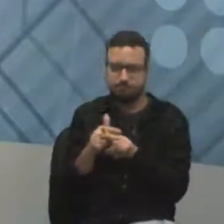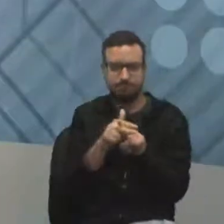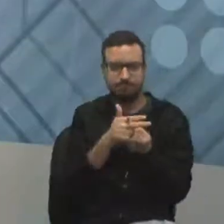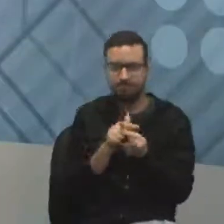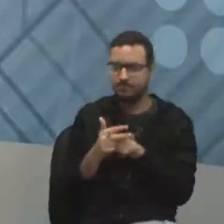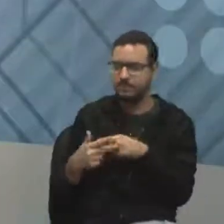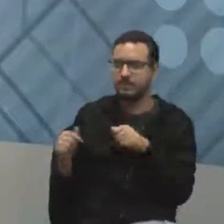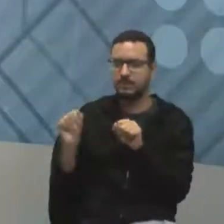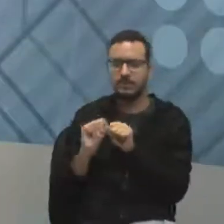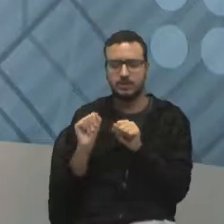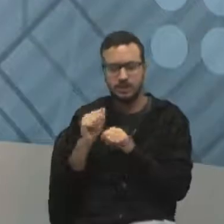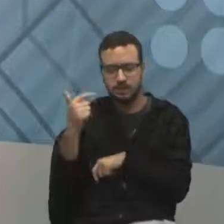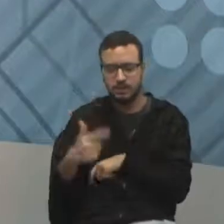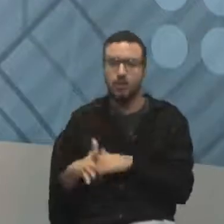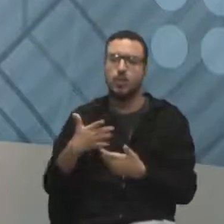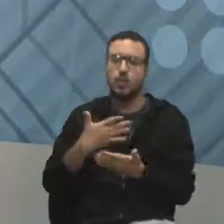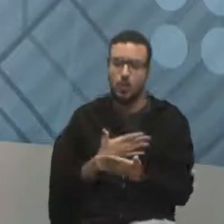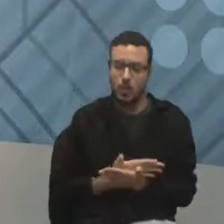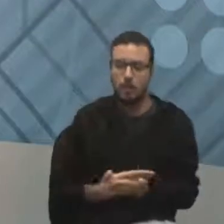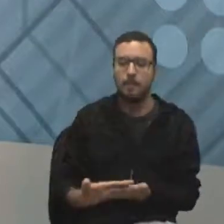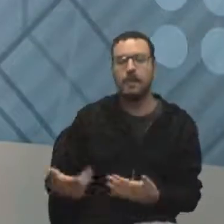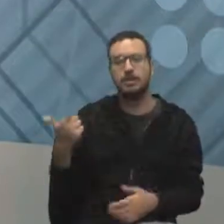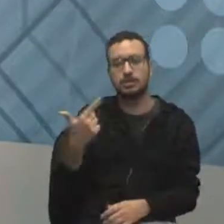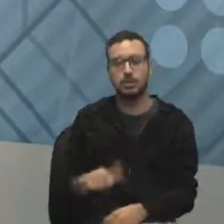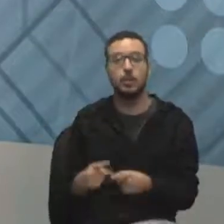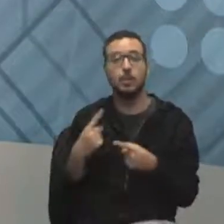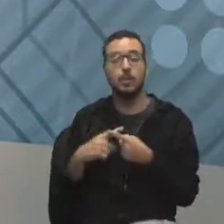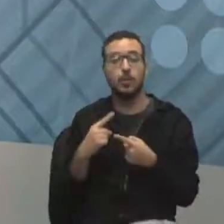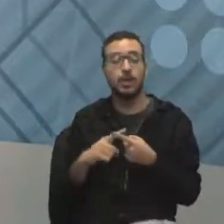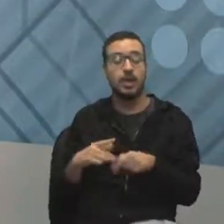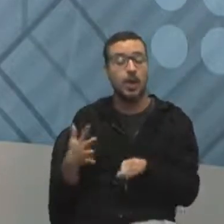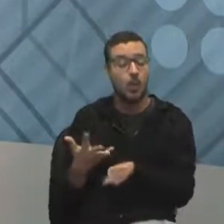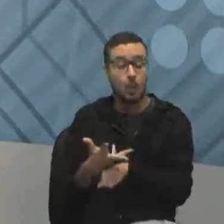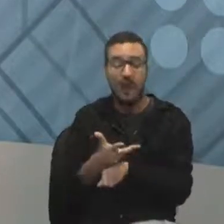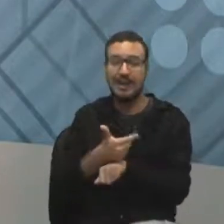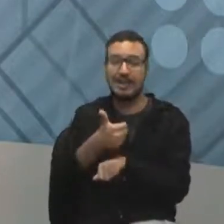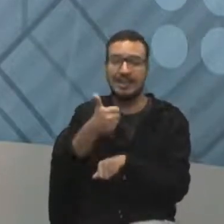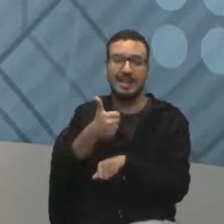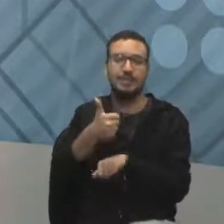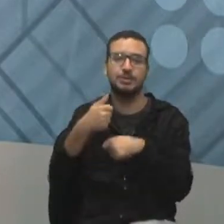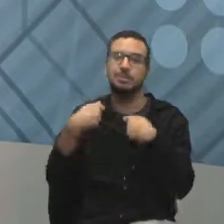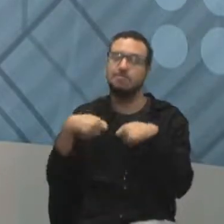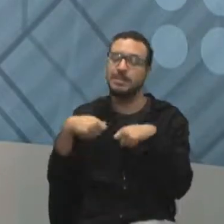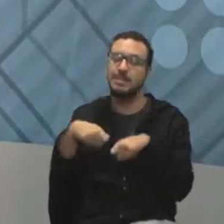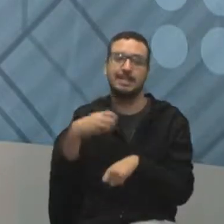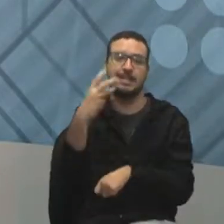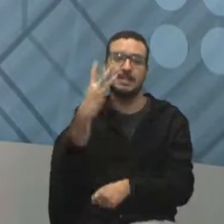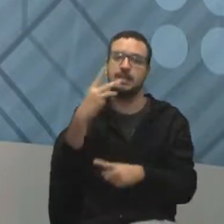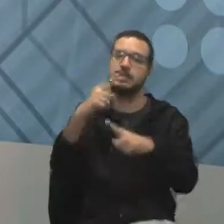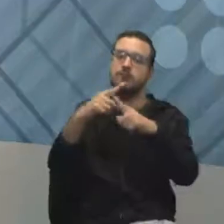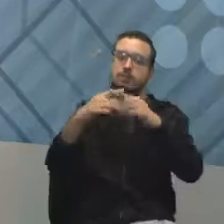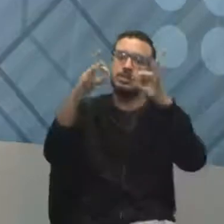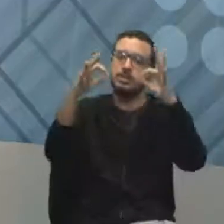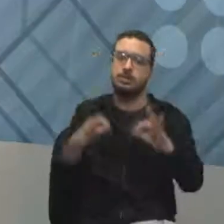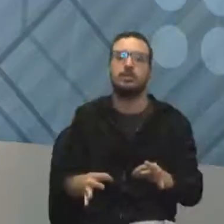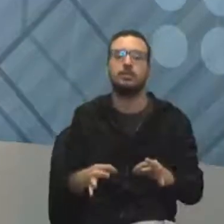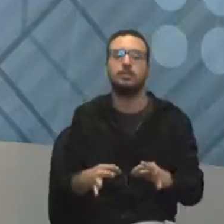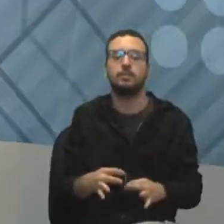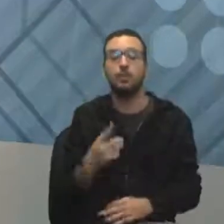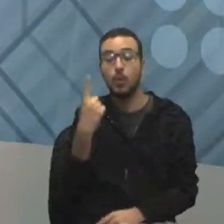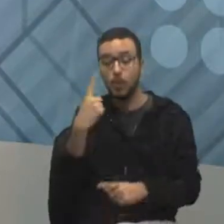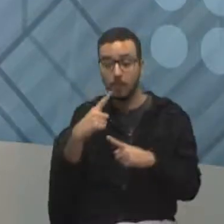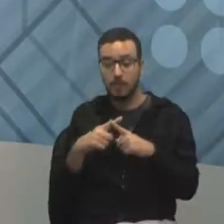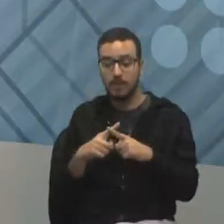refaz, começa de novo. Por quê? Porque o critério de qualidade é que sejam testados três vezes. Testei uma